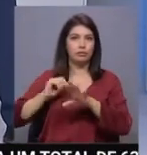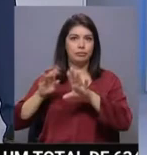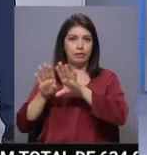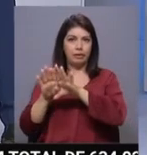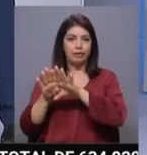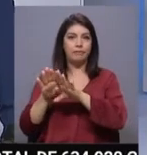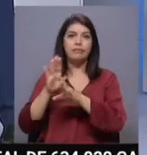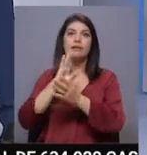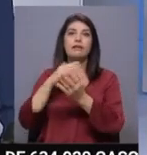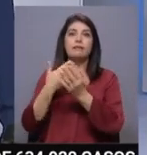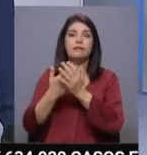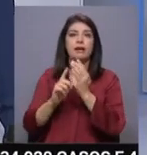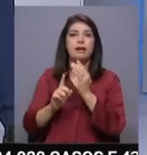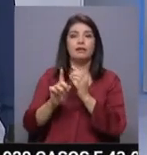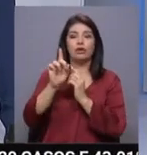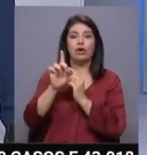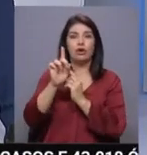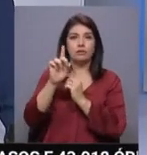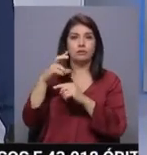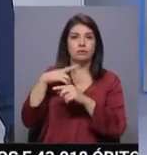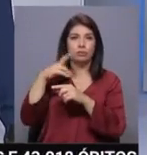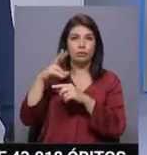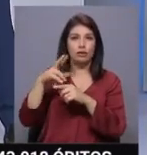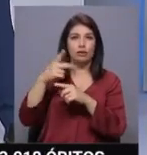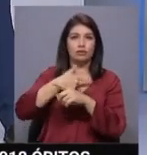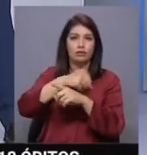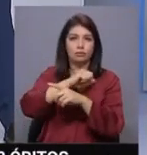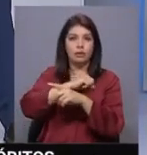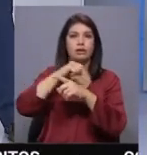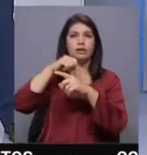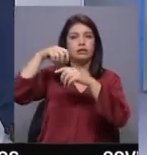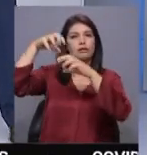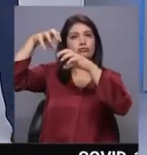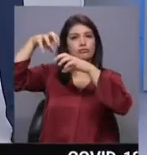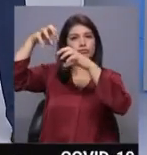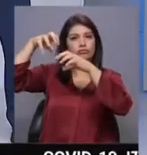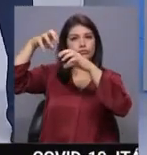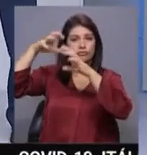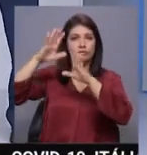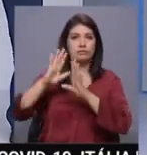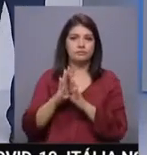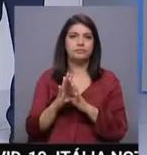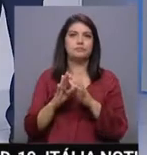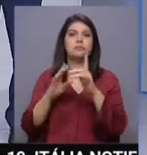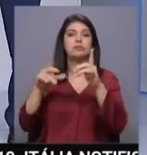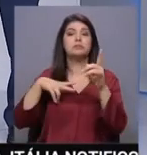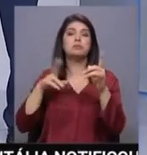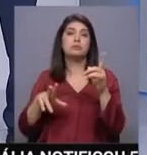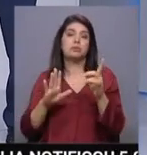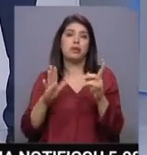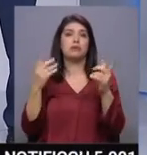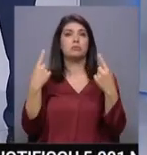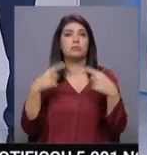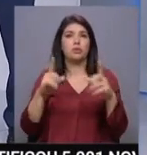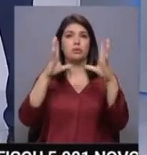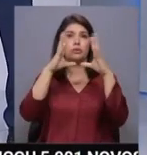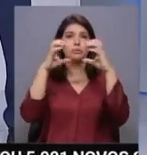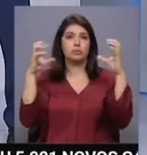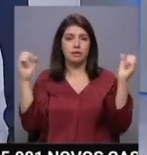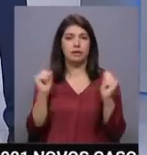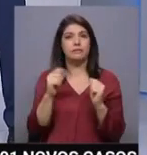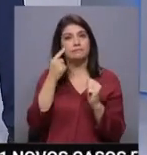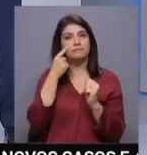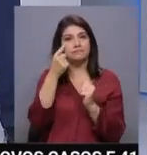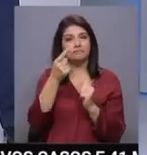Montes Cantábricos, mas que em Portugal apenas só há alguma nobilidade nas regiões do norte e centro. E é isso que vamos ver nas nossas cartas para hoje, onde